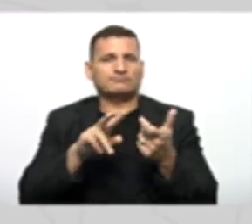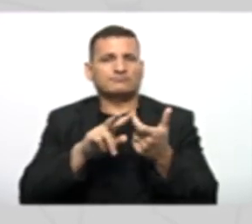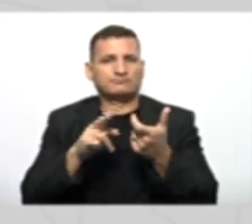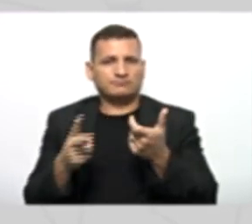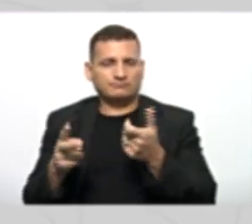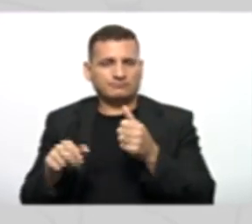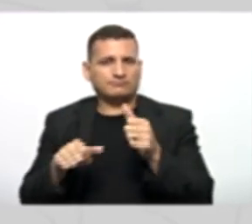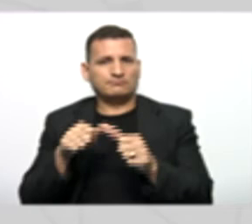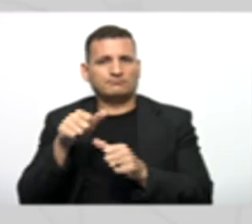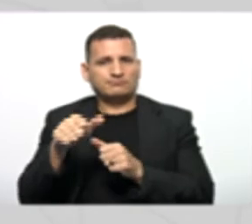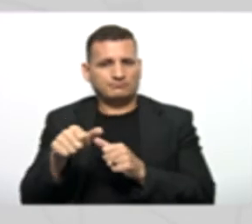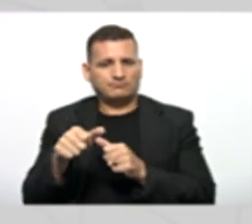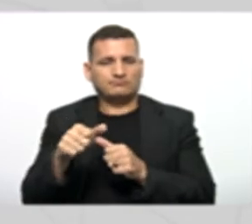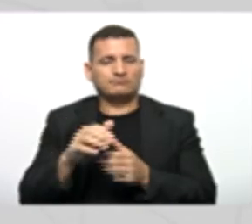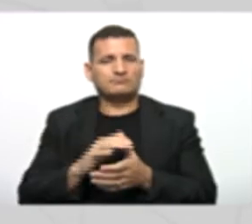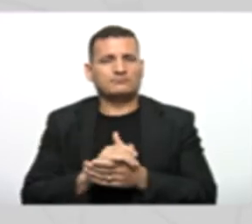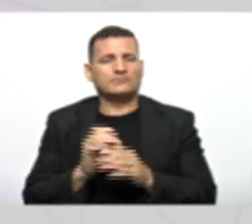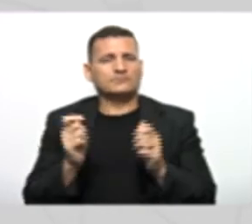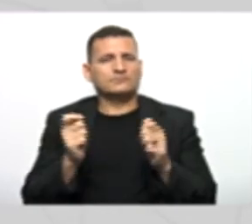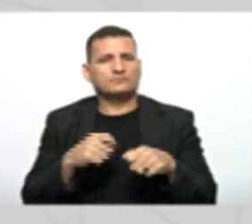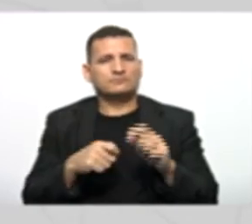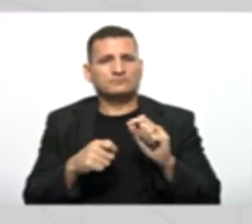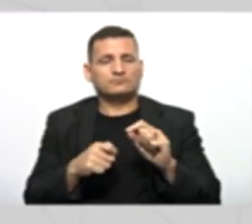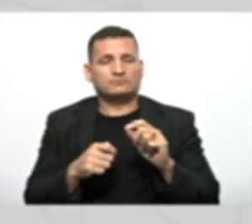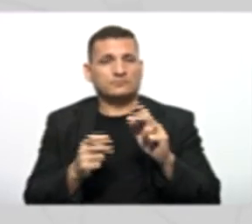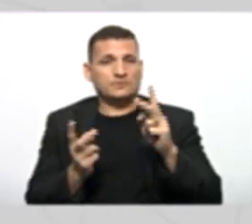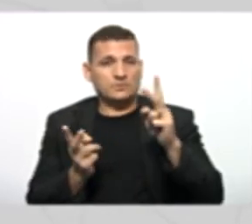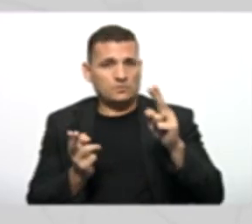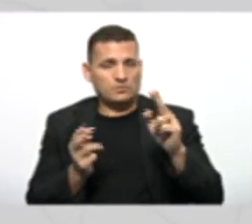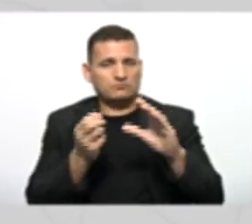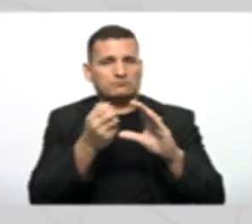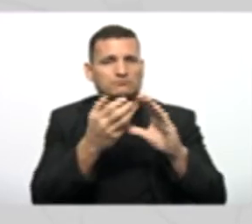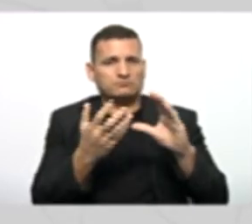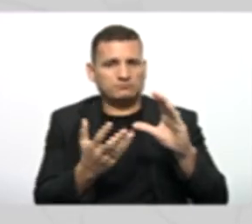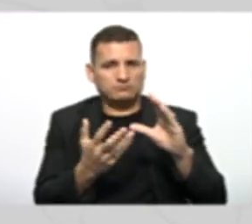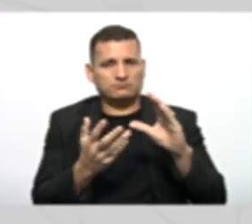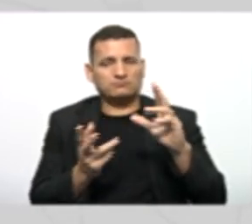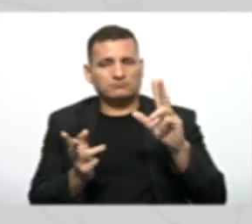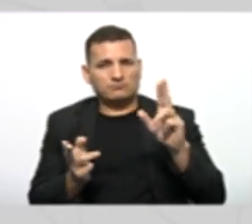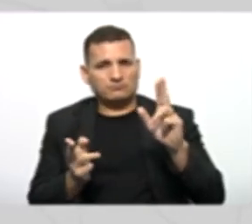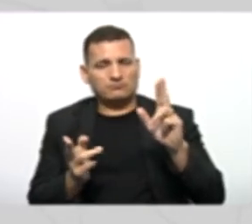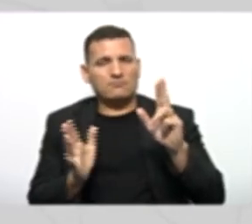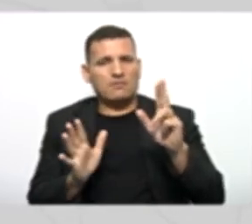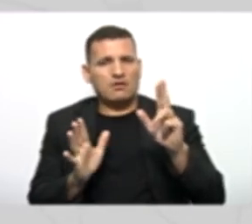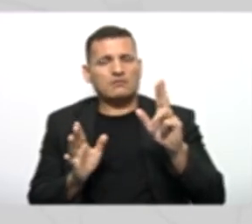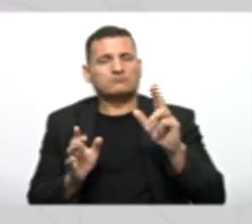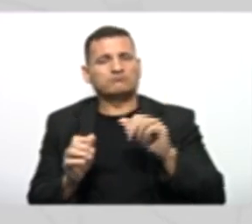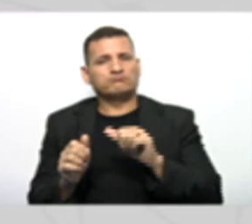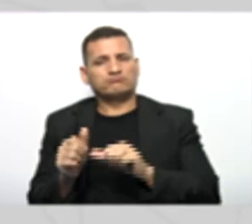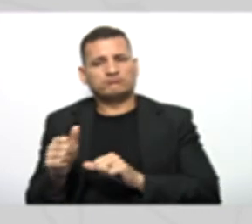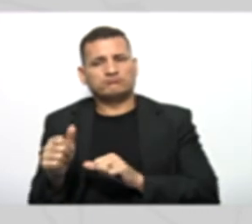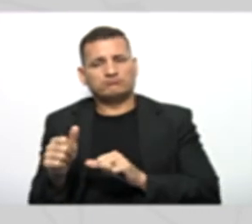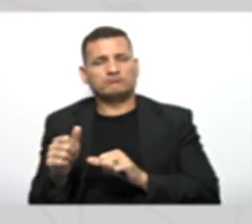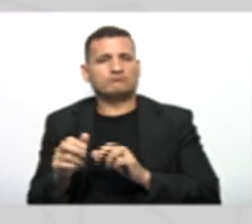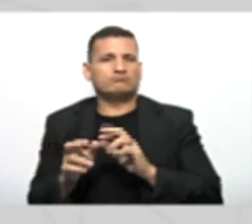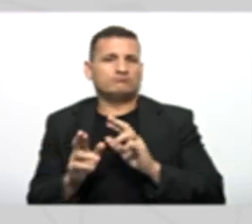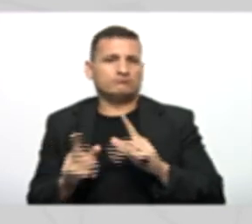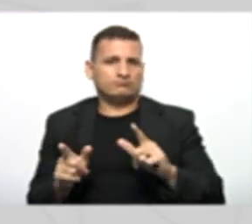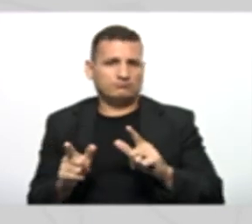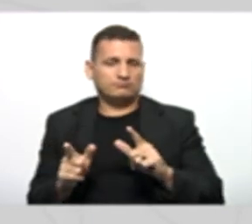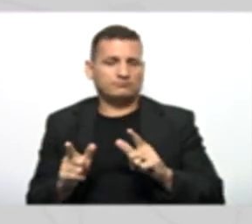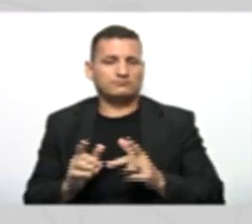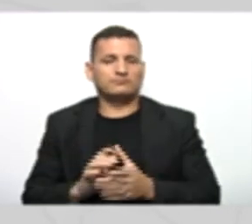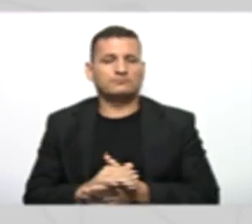É um mecanismo Que permite Que atributos Iguais De classes Diferentes Sejam tratados De formas Diferentes